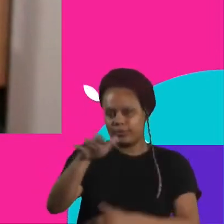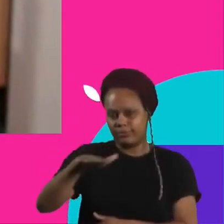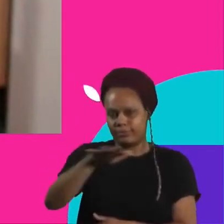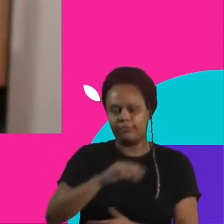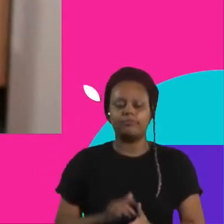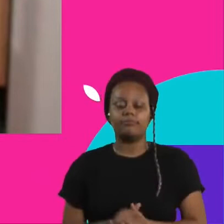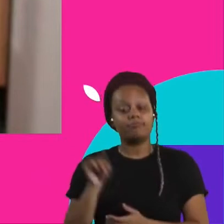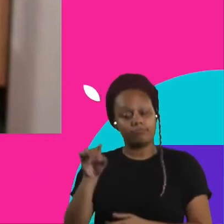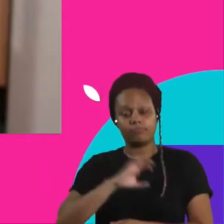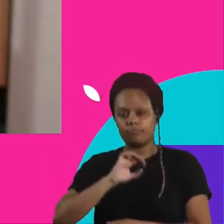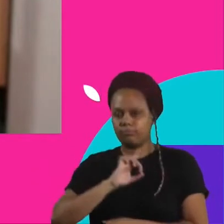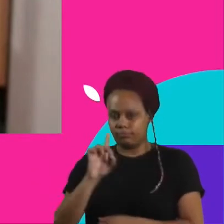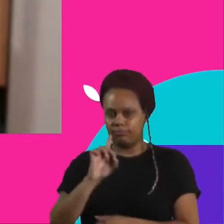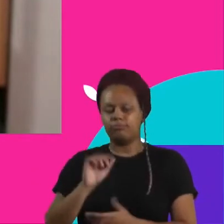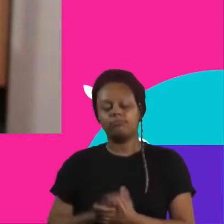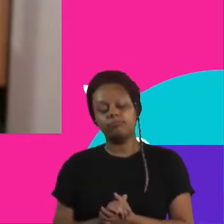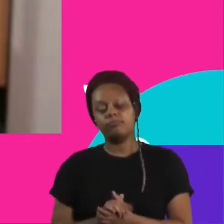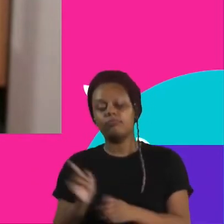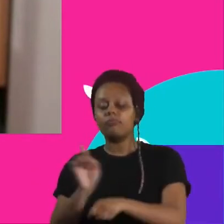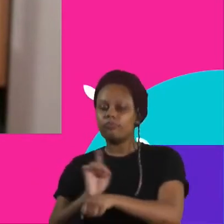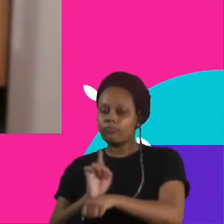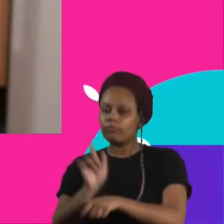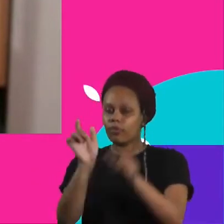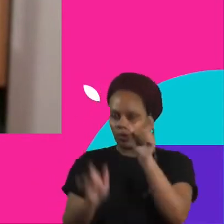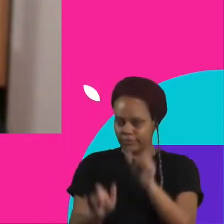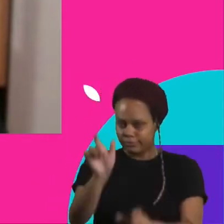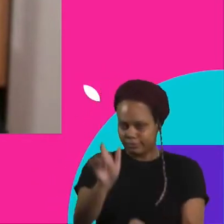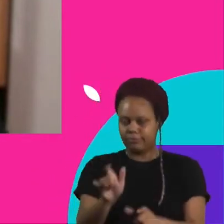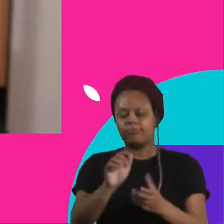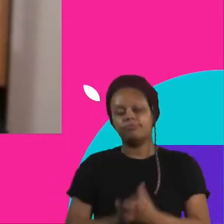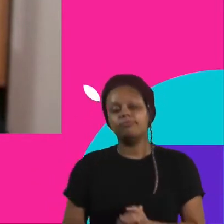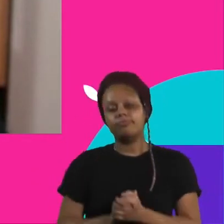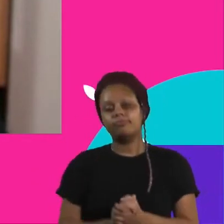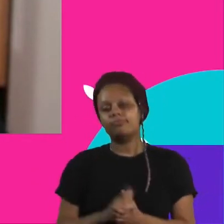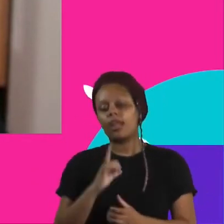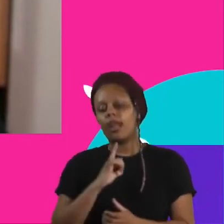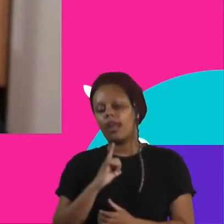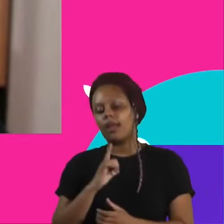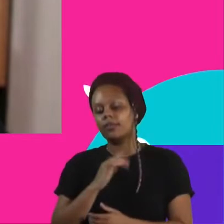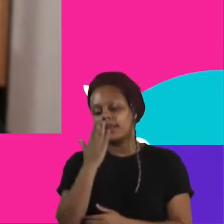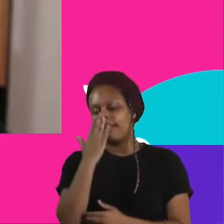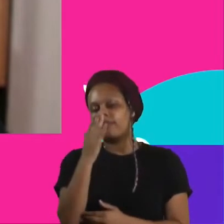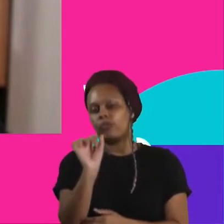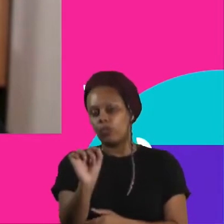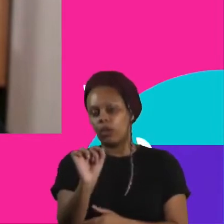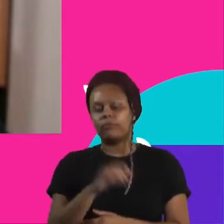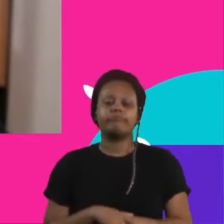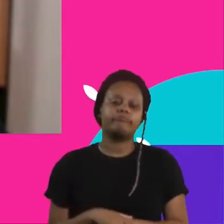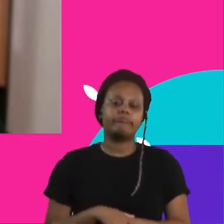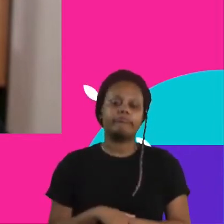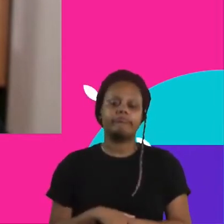coordenadora de gestão das pessoas... de pessoas... ela tinha diante dela um... um